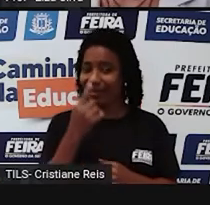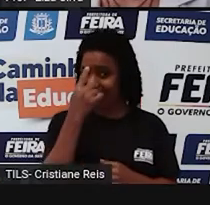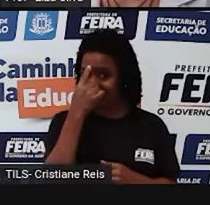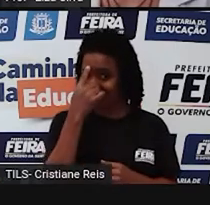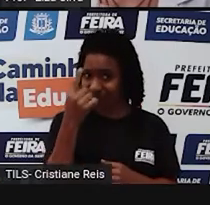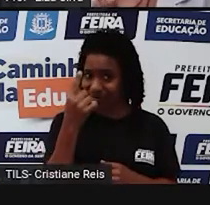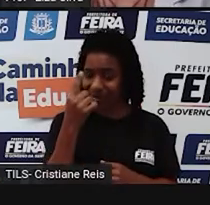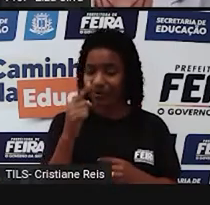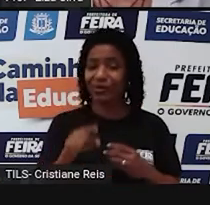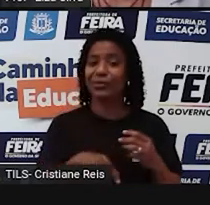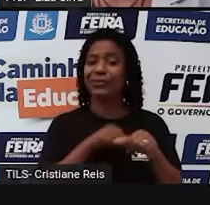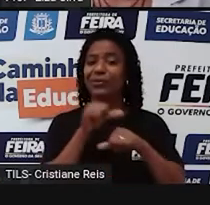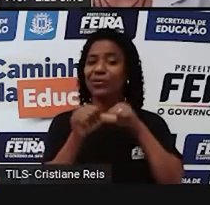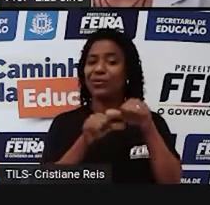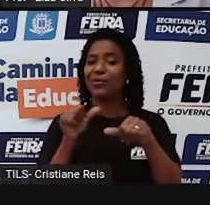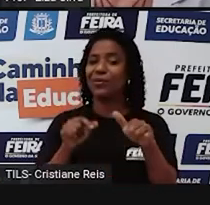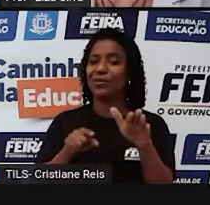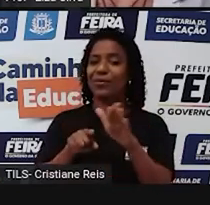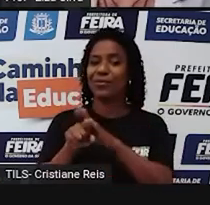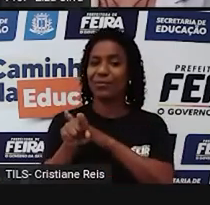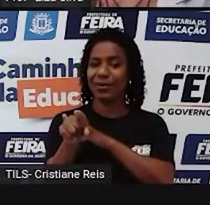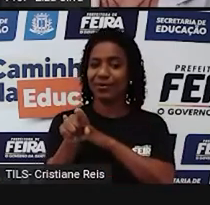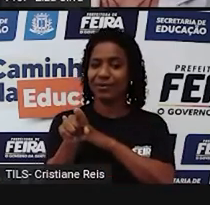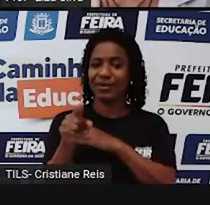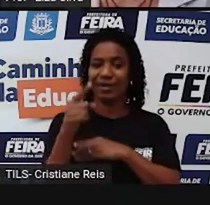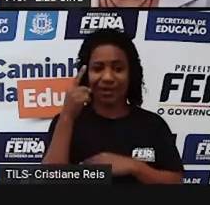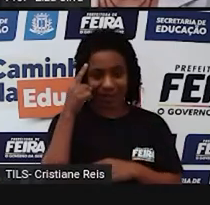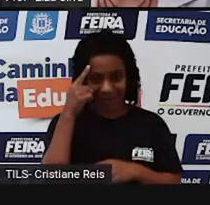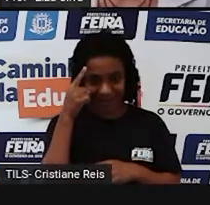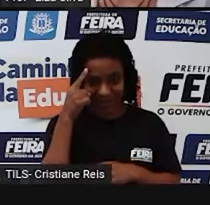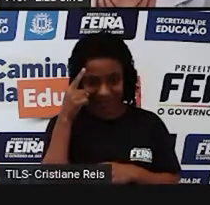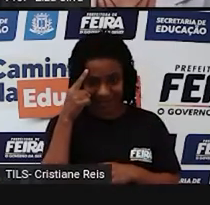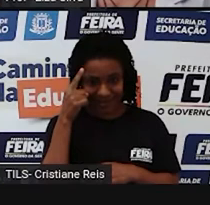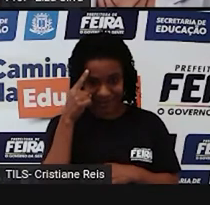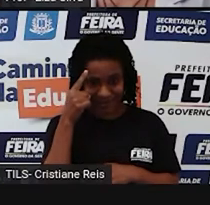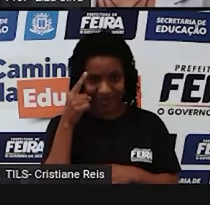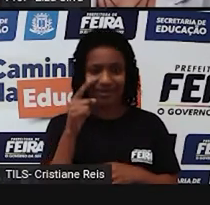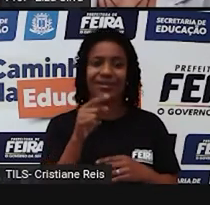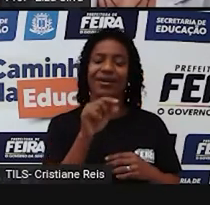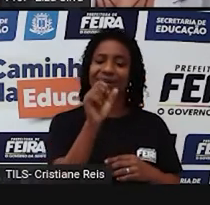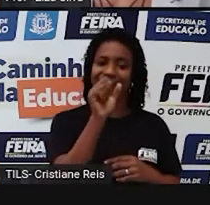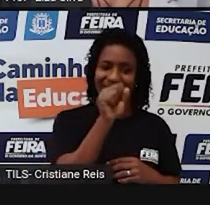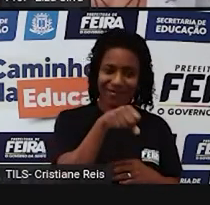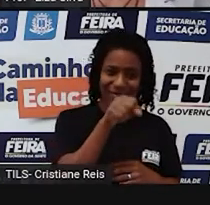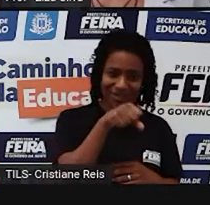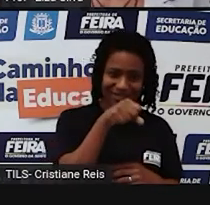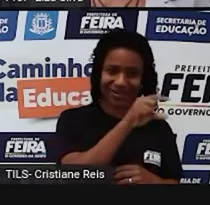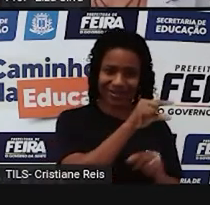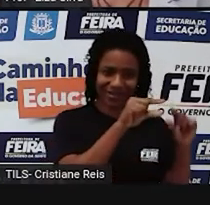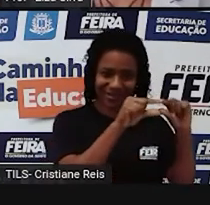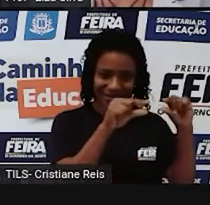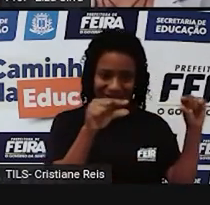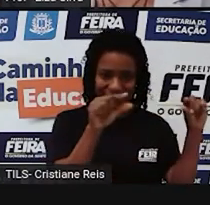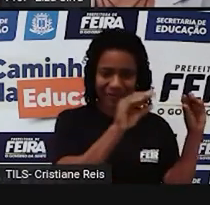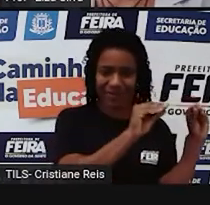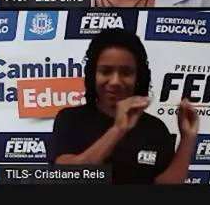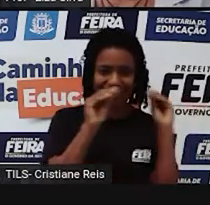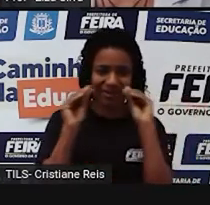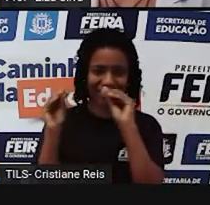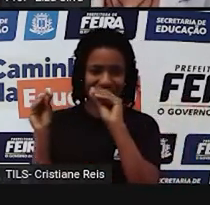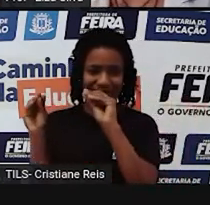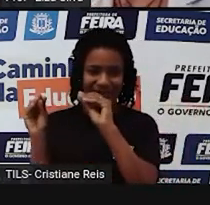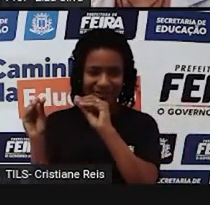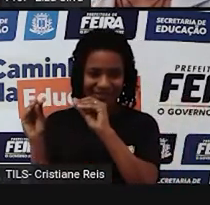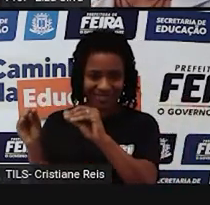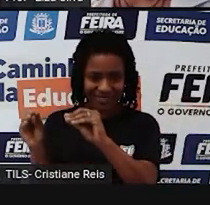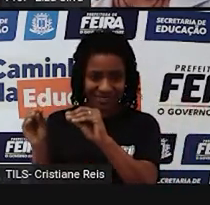o auxiliar é did. Ele logo virá no início da oração. Logo depois, colocamos a frase